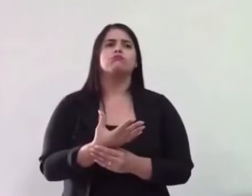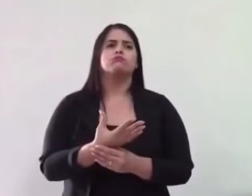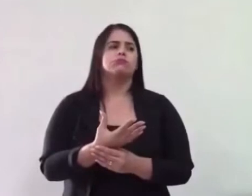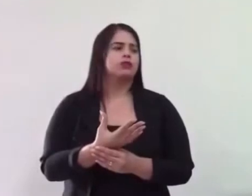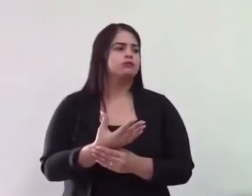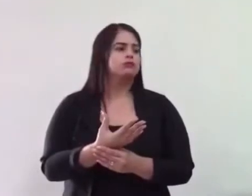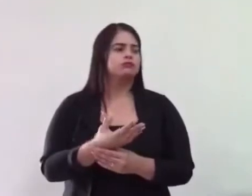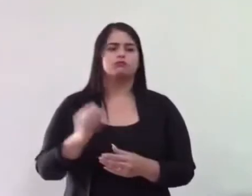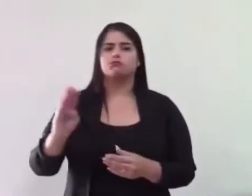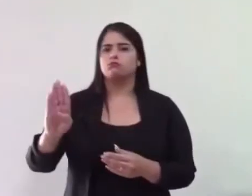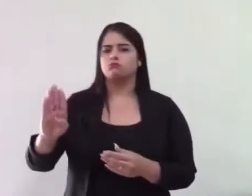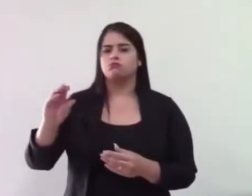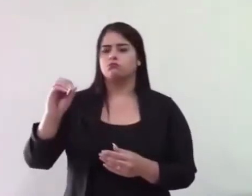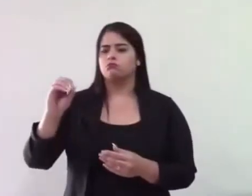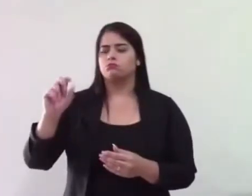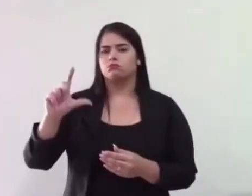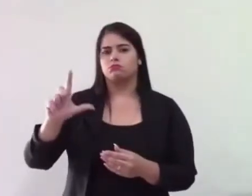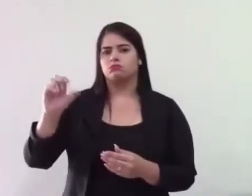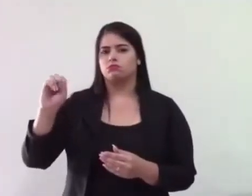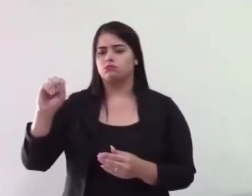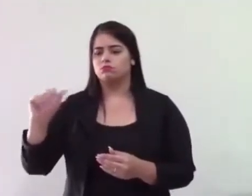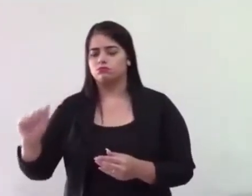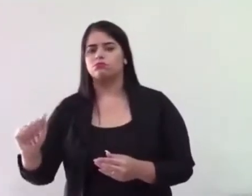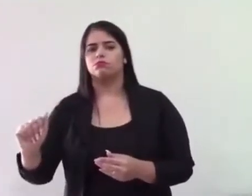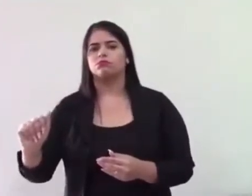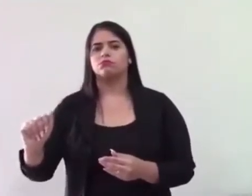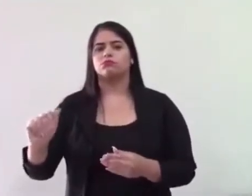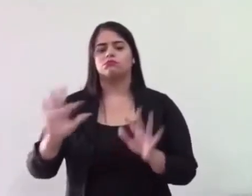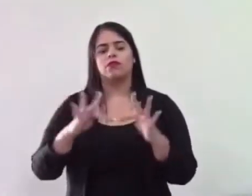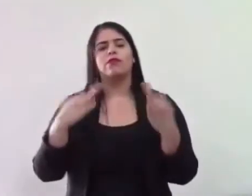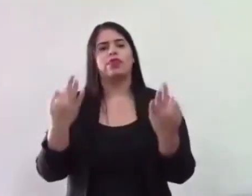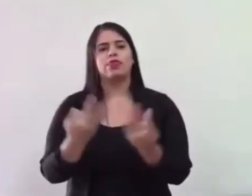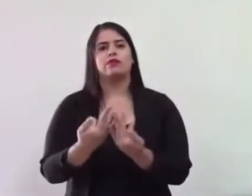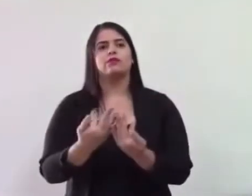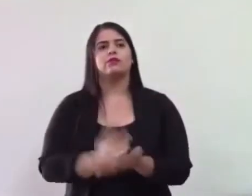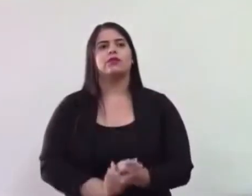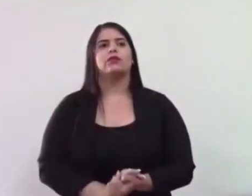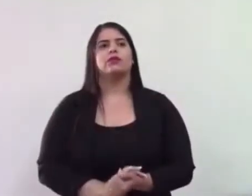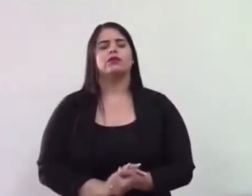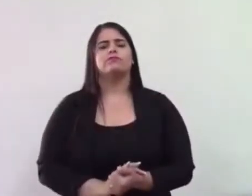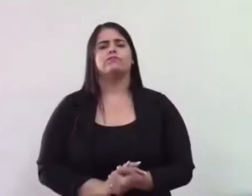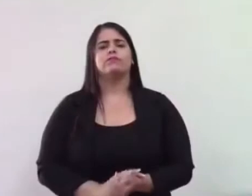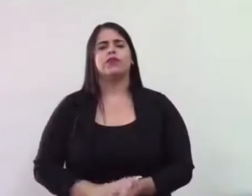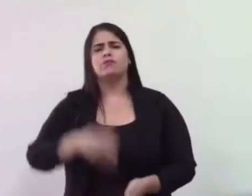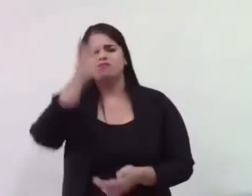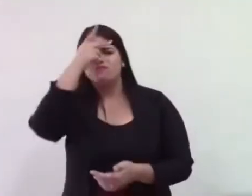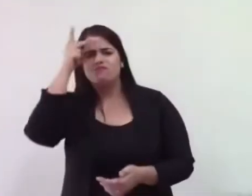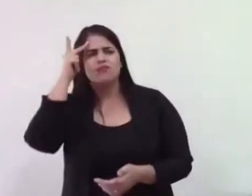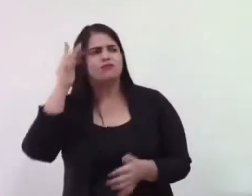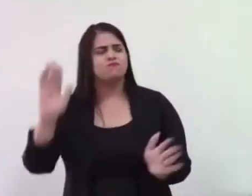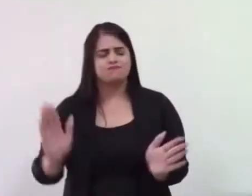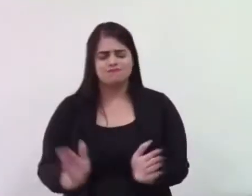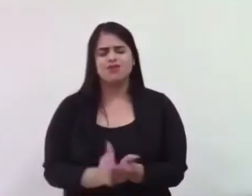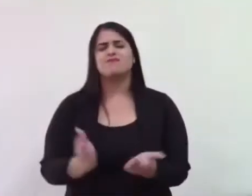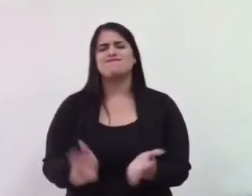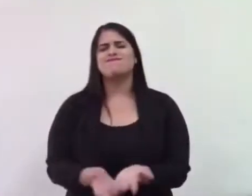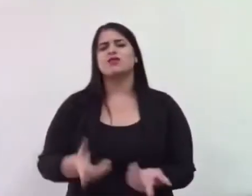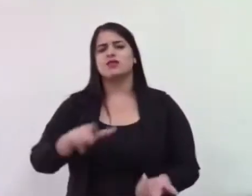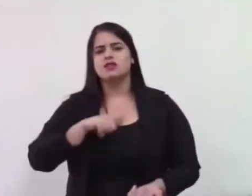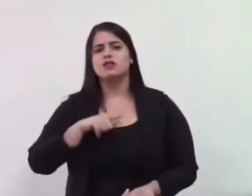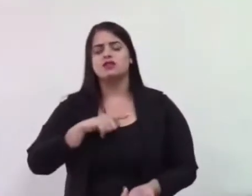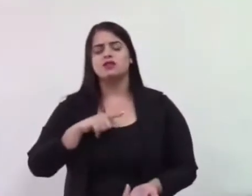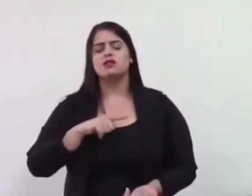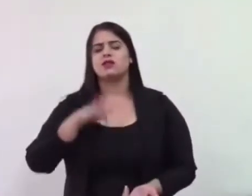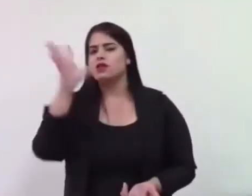Municipal. Ver realmente o pessoal mais vulnerável que tem hoje no nosso município